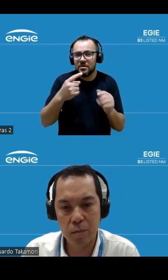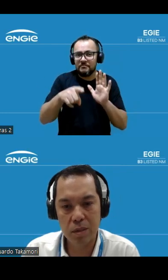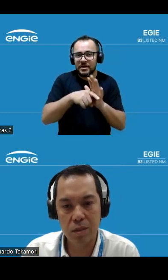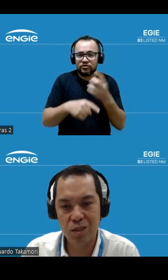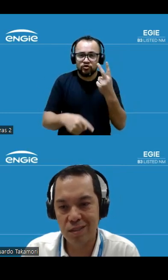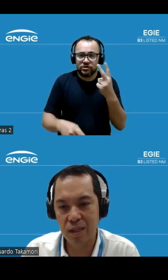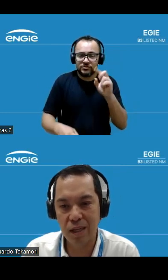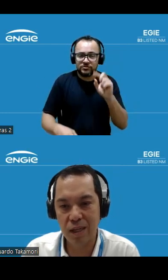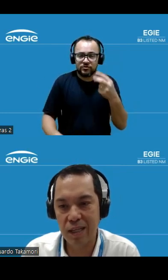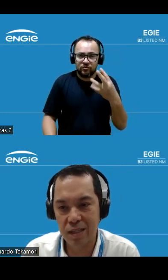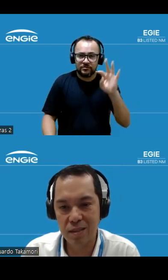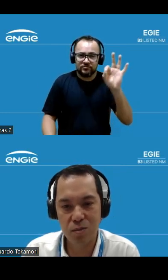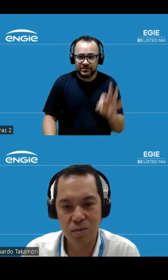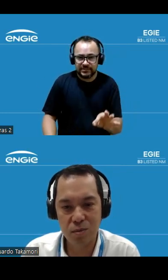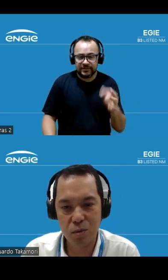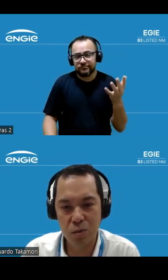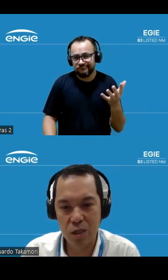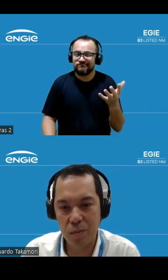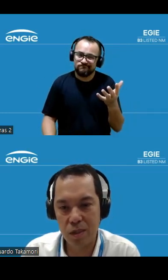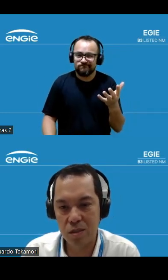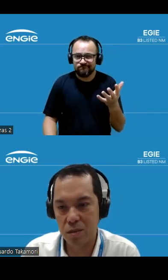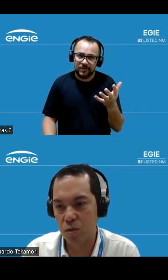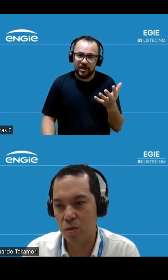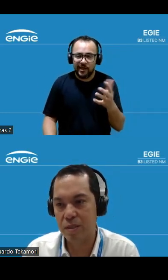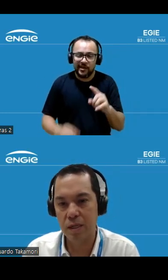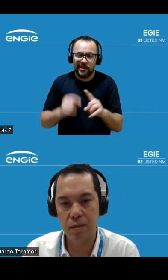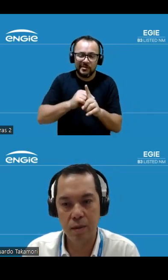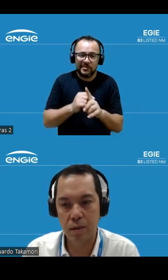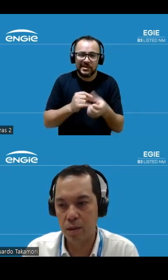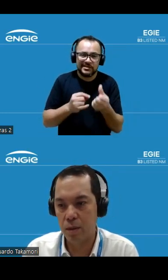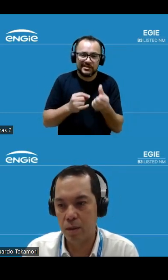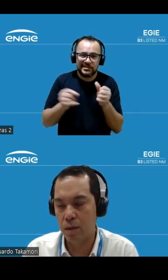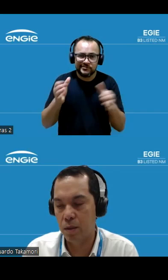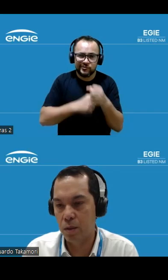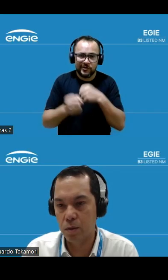bastante em linha com os seis meses do ano passado.